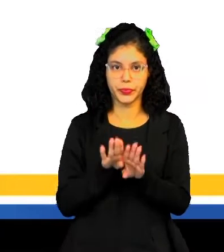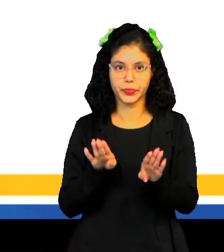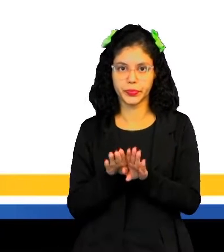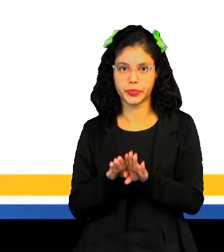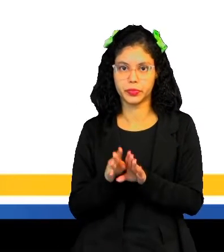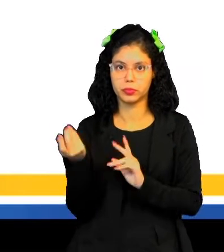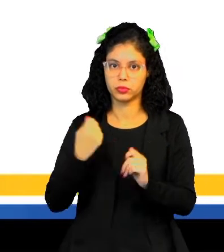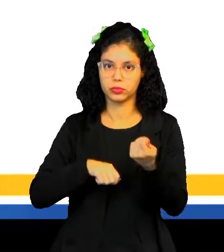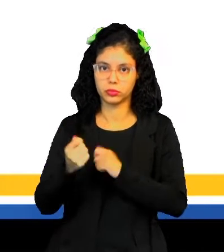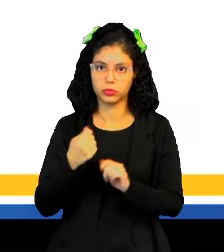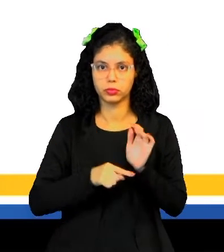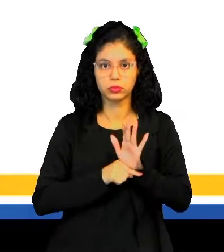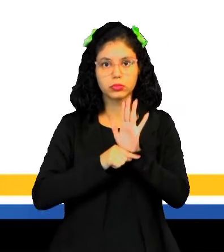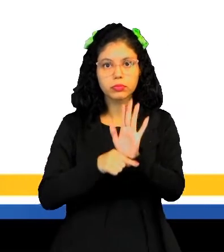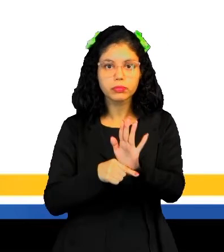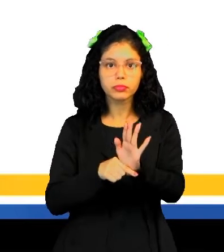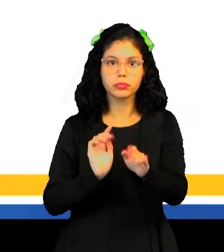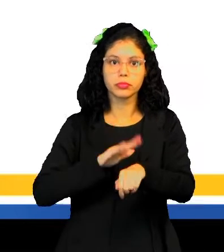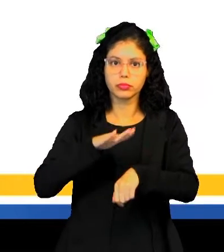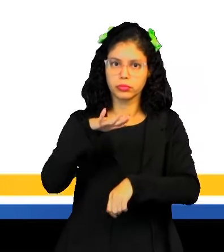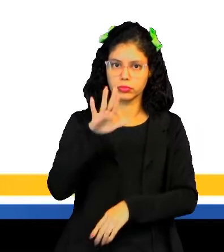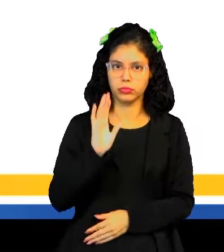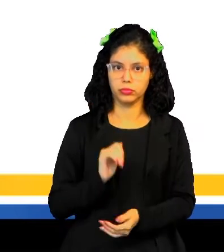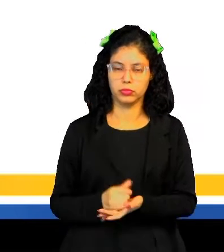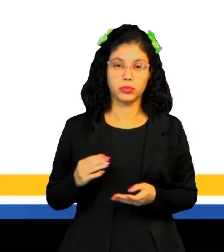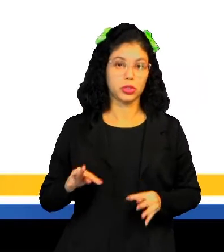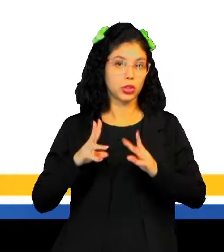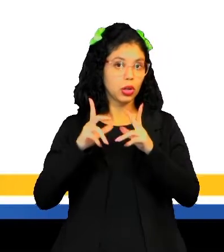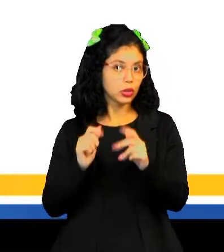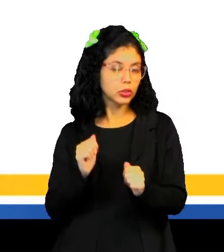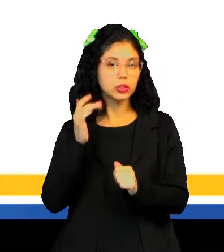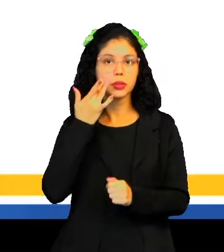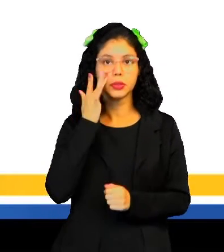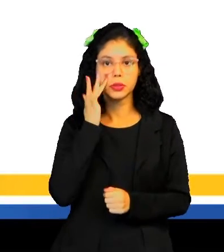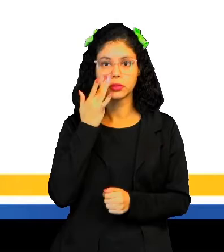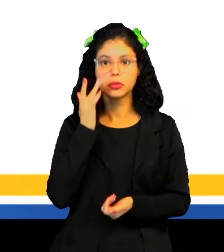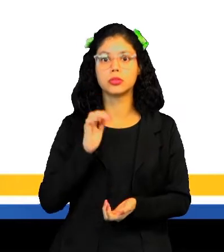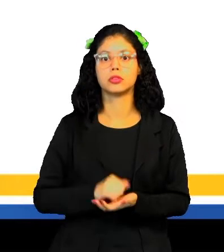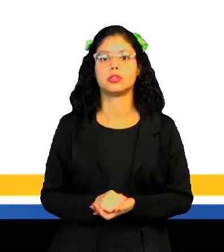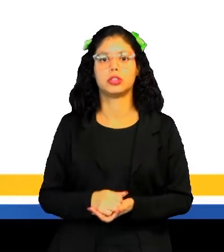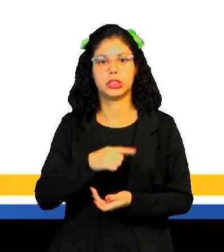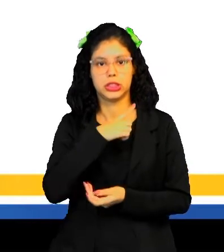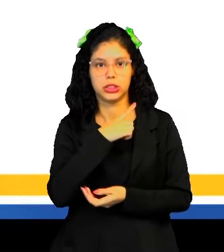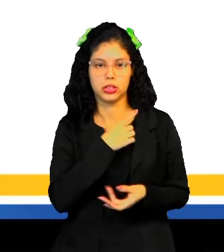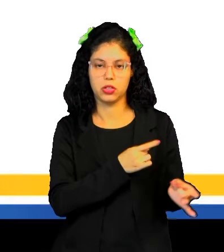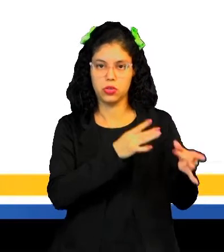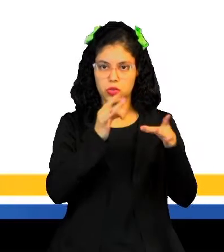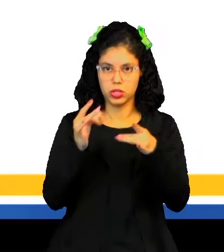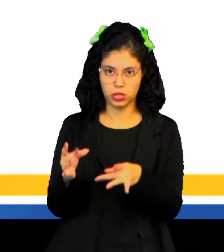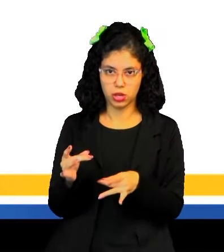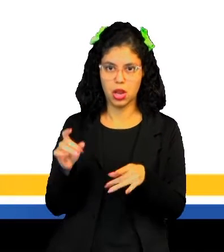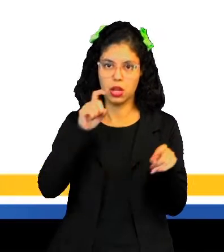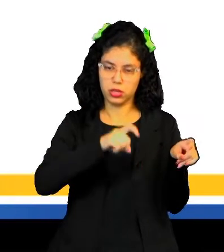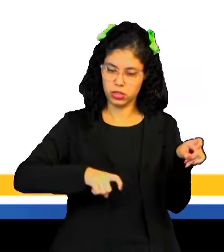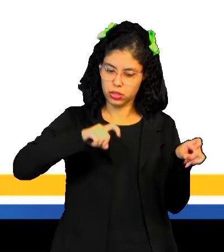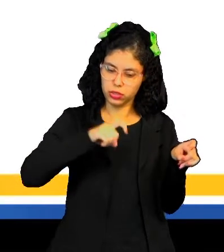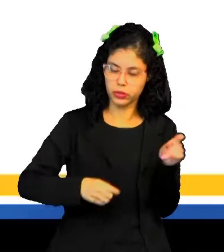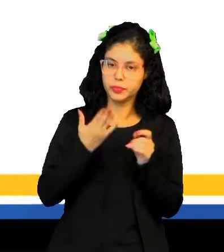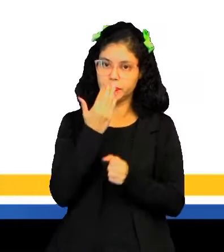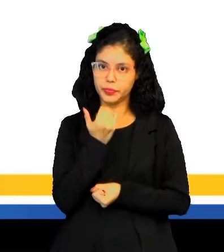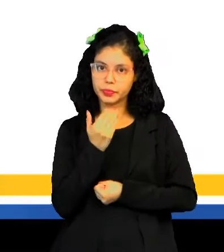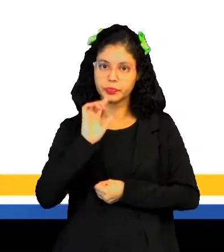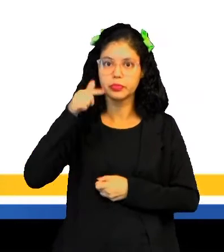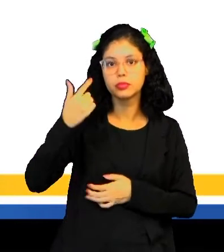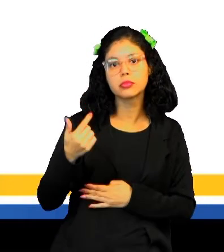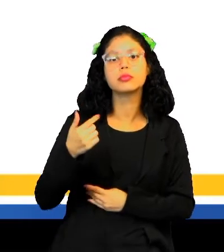a economia se mostra mais dinâmica, né? Pois em torno das minas, né? Se constitui ali um comércio agrícola para alimentar